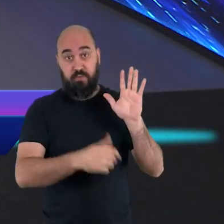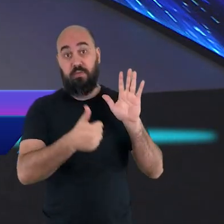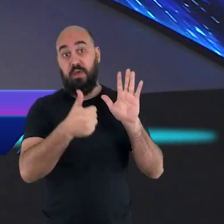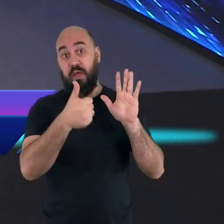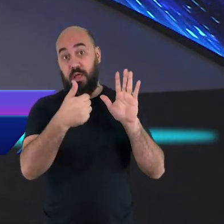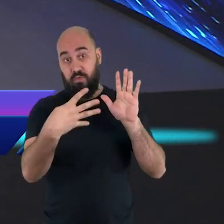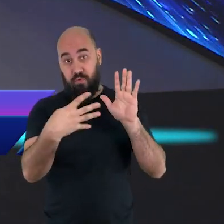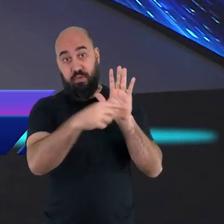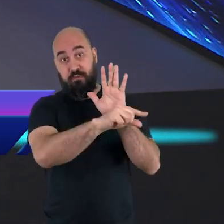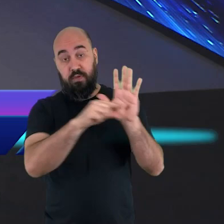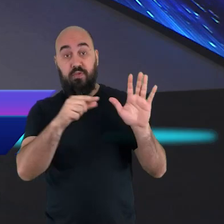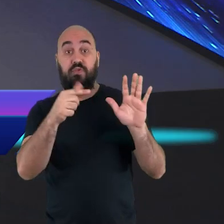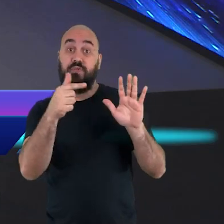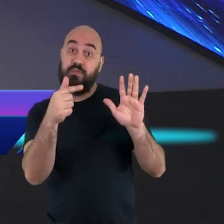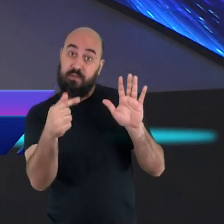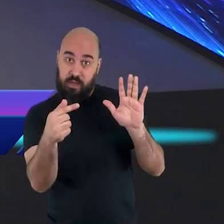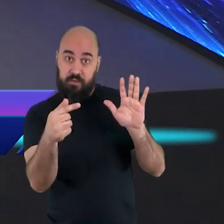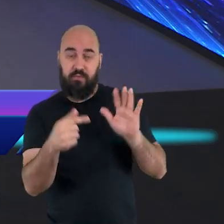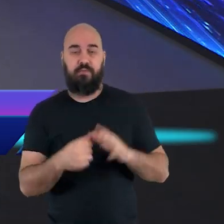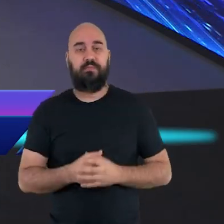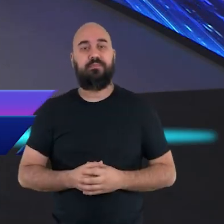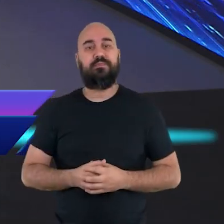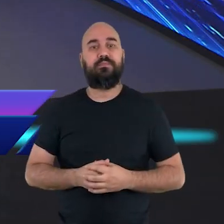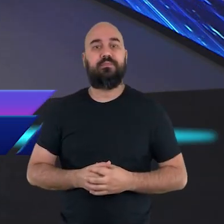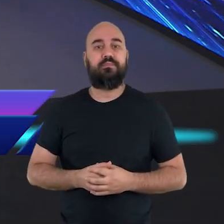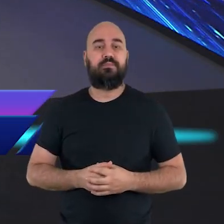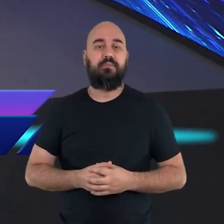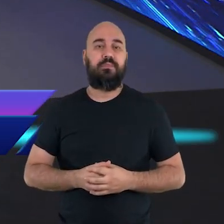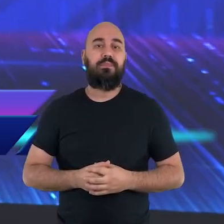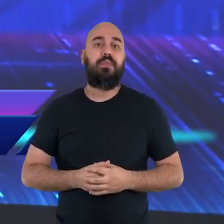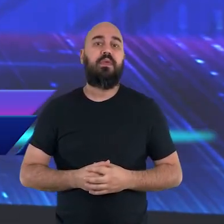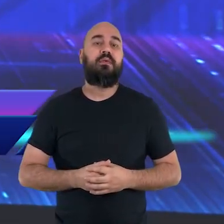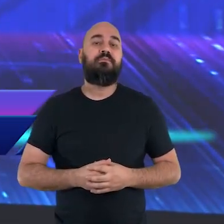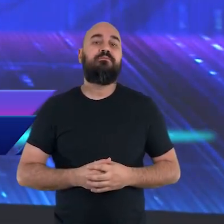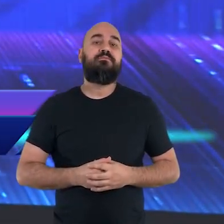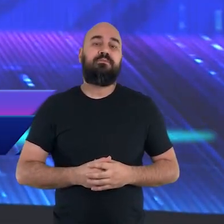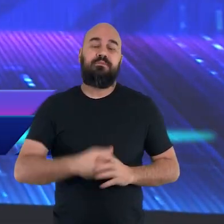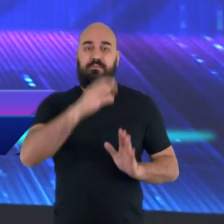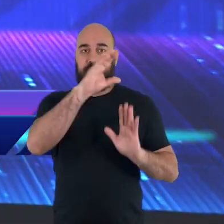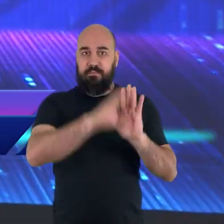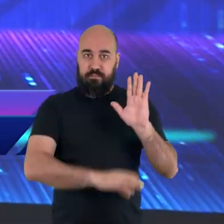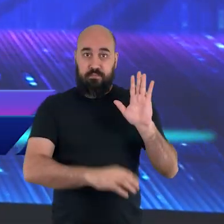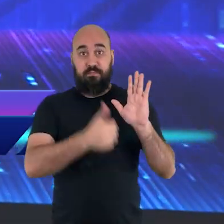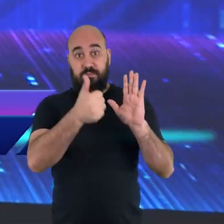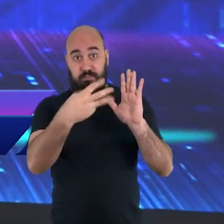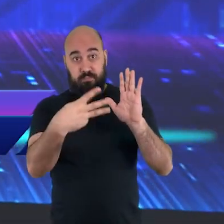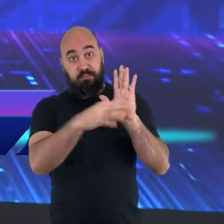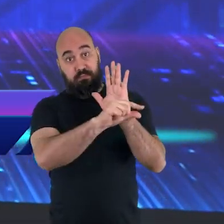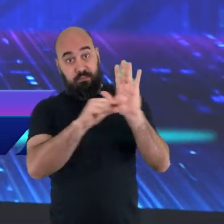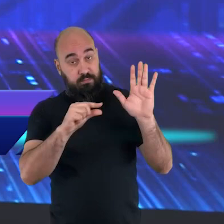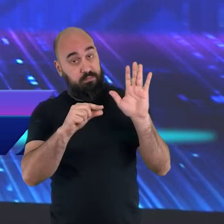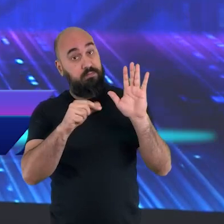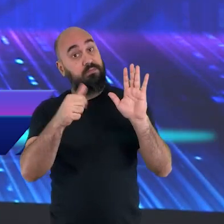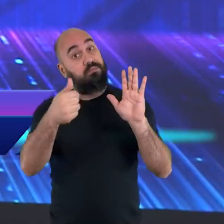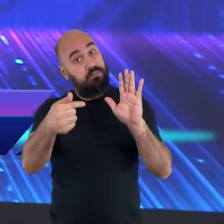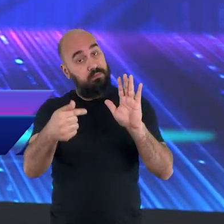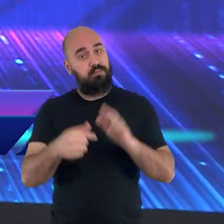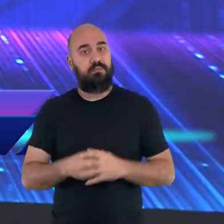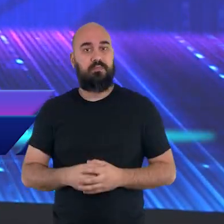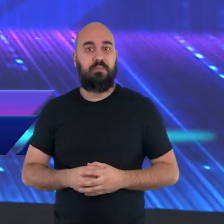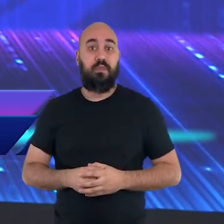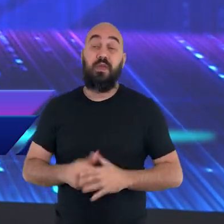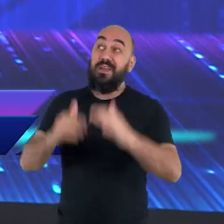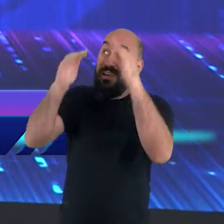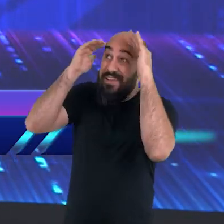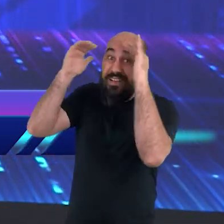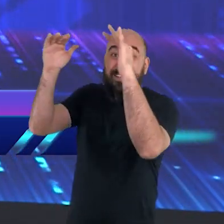Voltando à advertência. 14, versículo 7. Dizendo assim, olha. Temei a Deus e dai-lhe